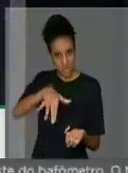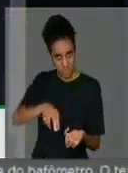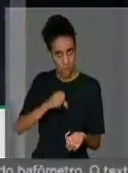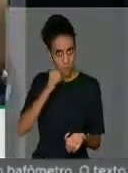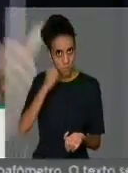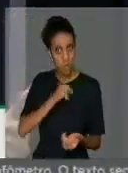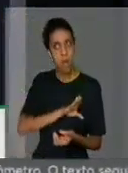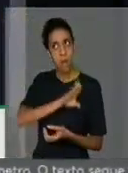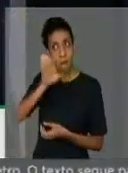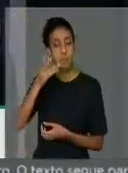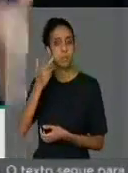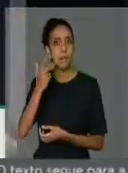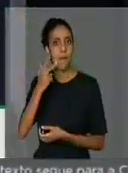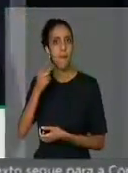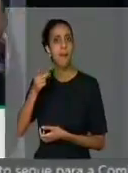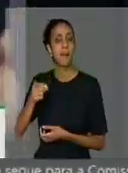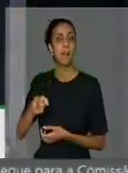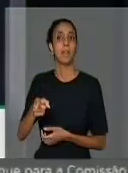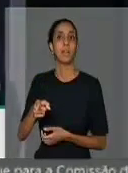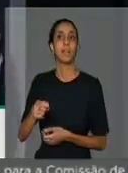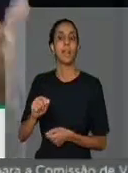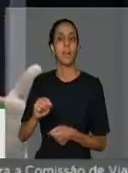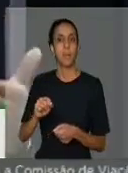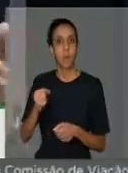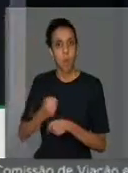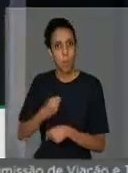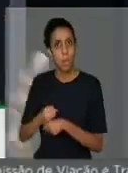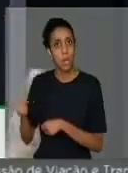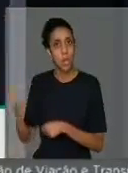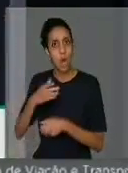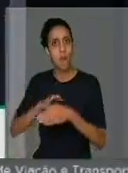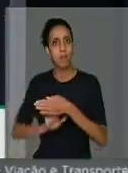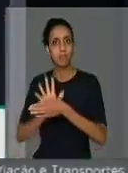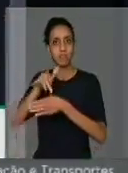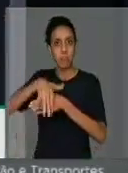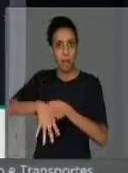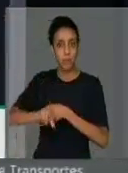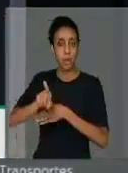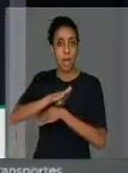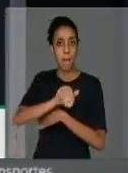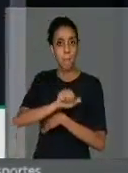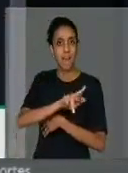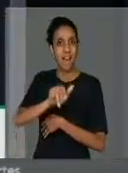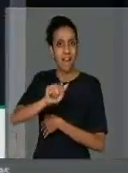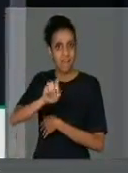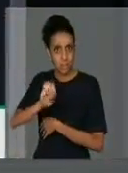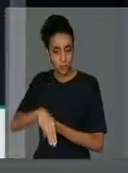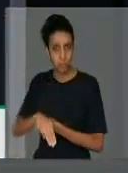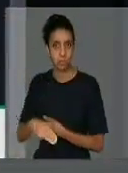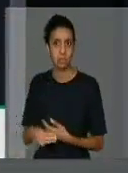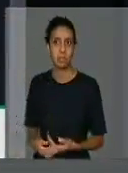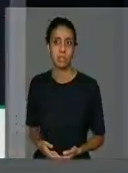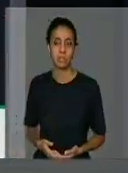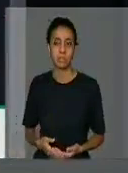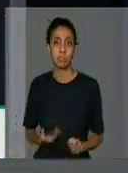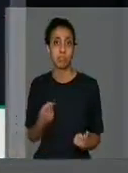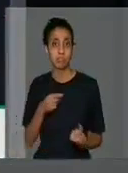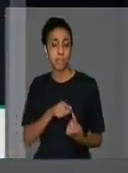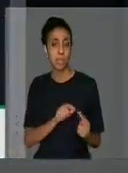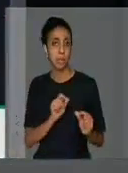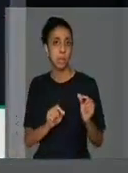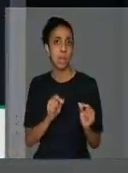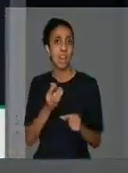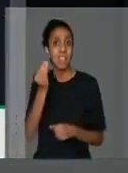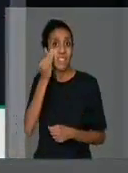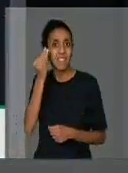ministro Ângelo, dando o outro serviço, mas mais uma nova barragem, é o sul de fronteiras, na região do cratero do Estado do Ceará, a fim de que nós possamos